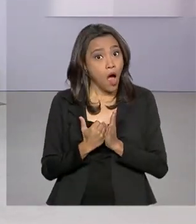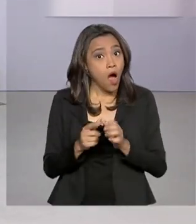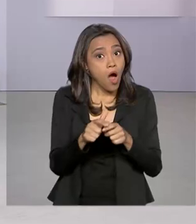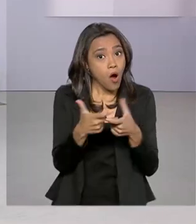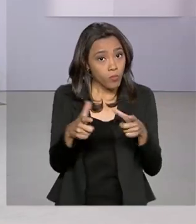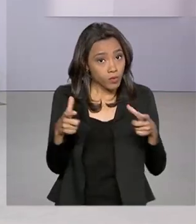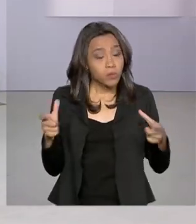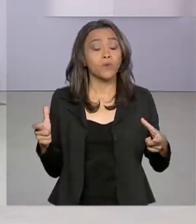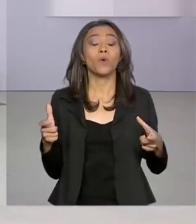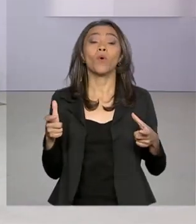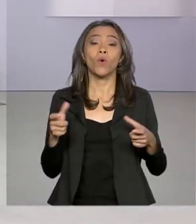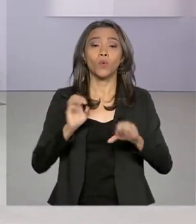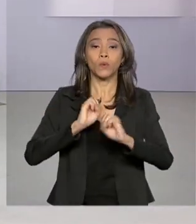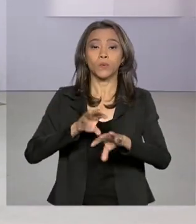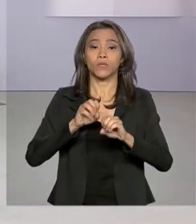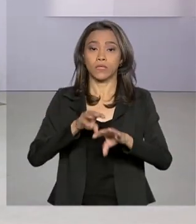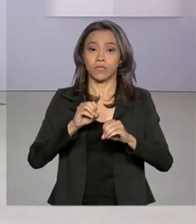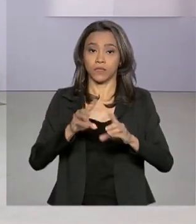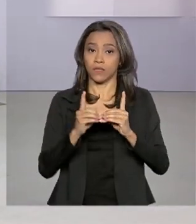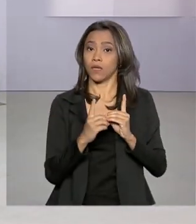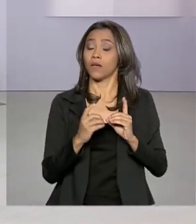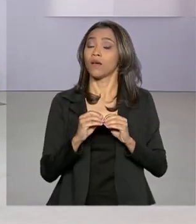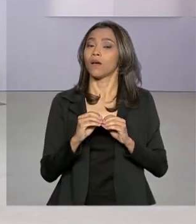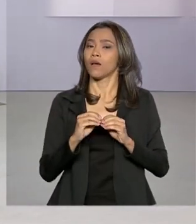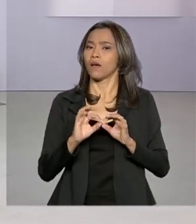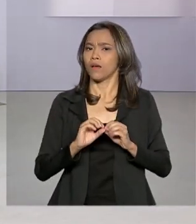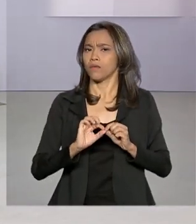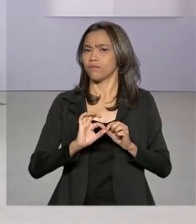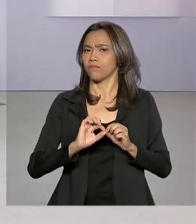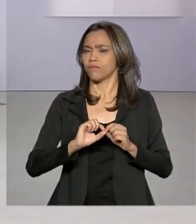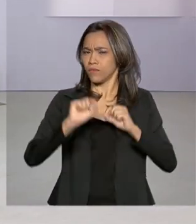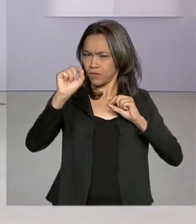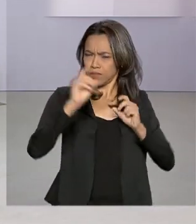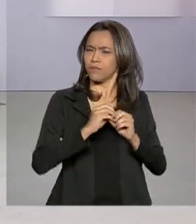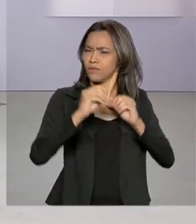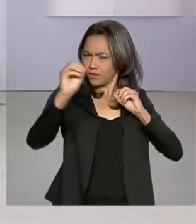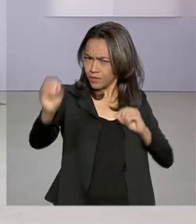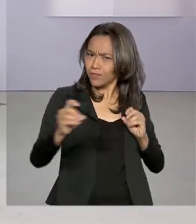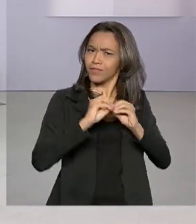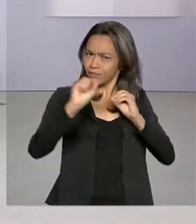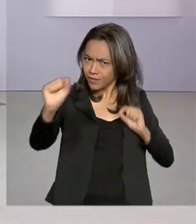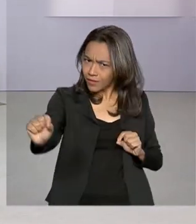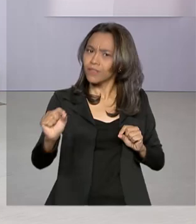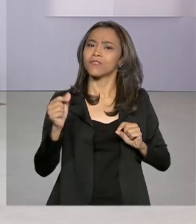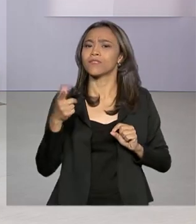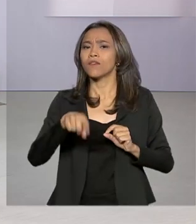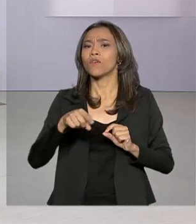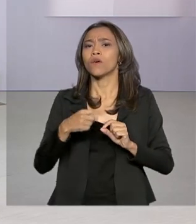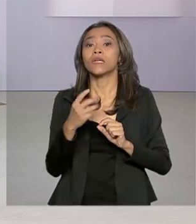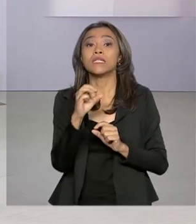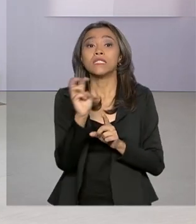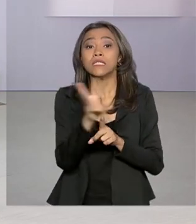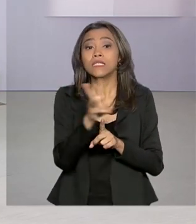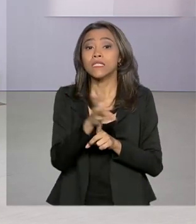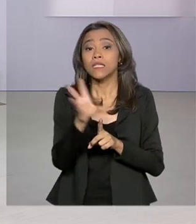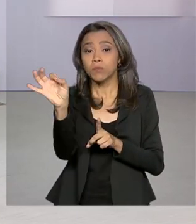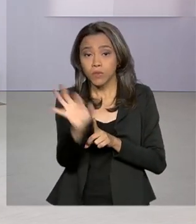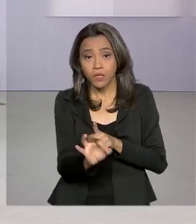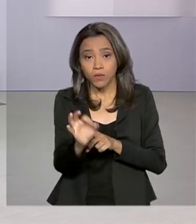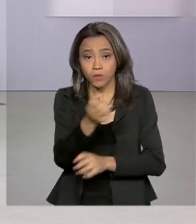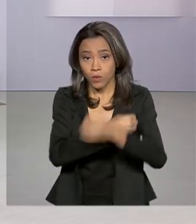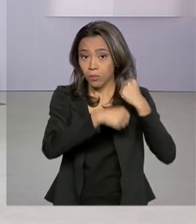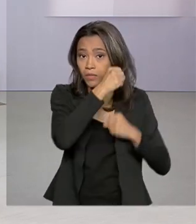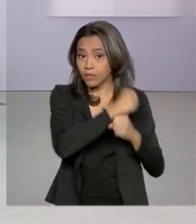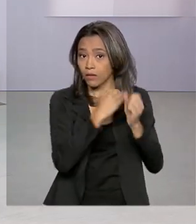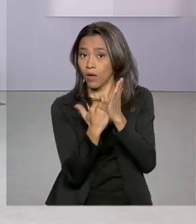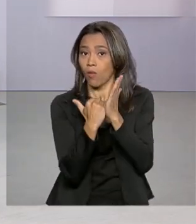distância no Brasil. A taxa de estudantes que concluiu a graduação no tempo certo foi de 33% no ano passado. É o que